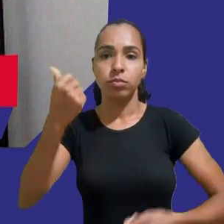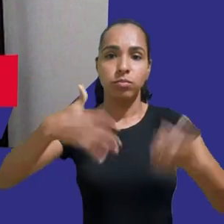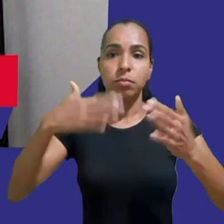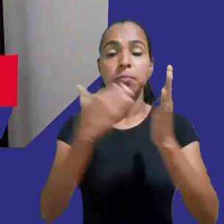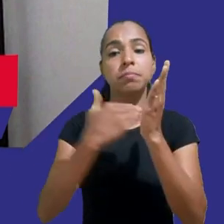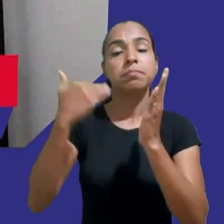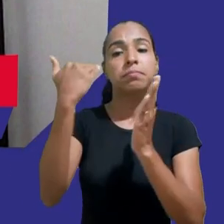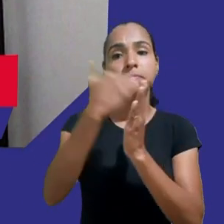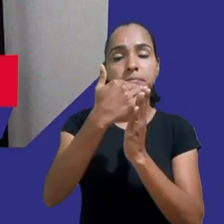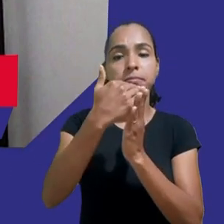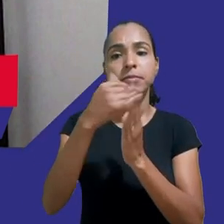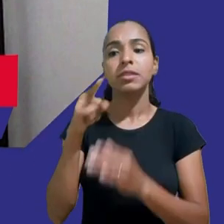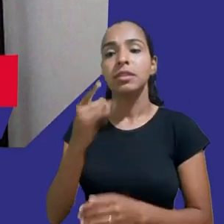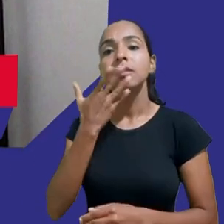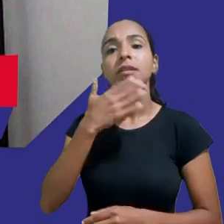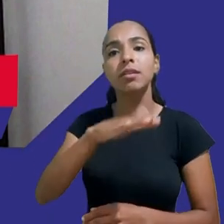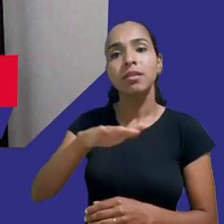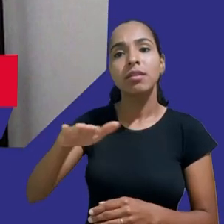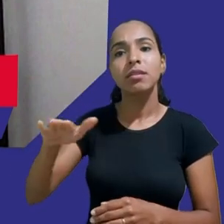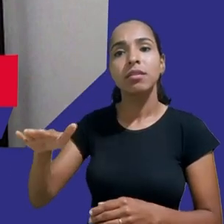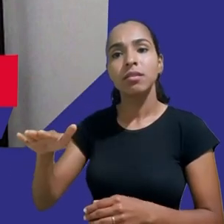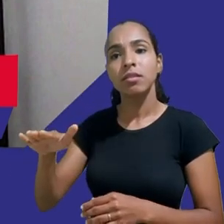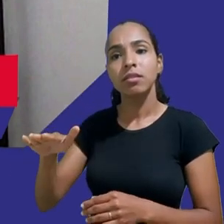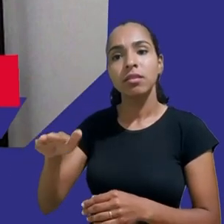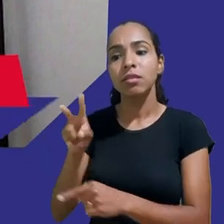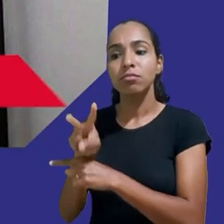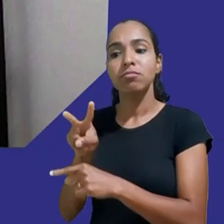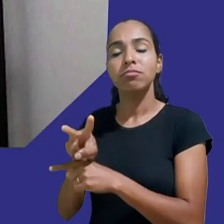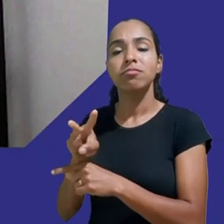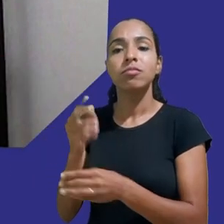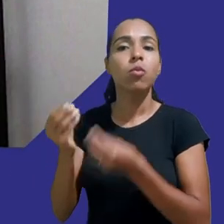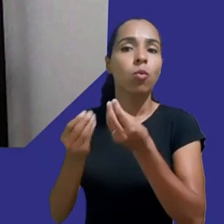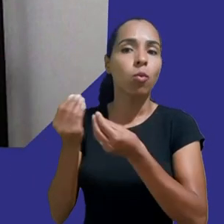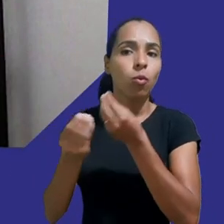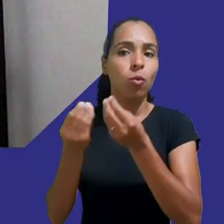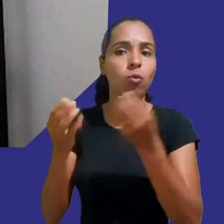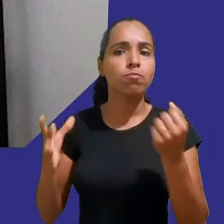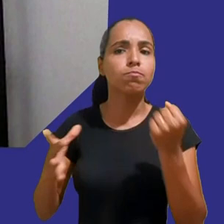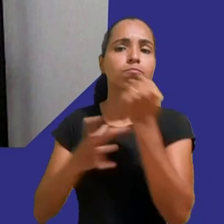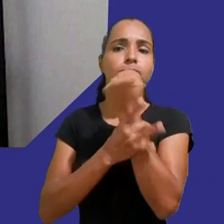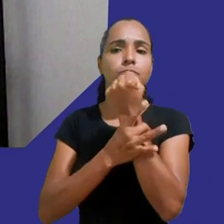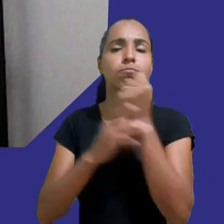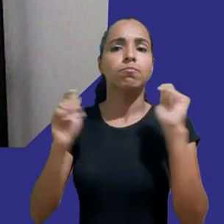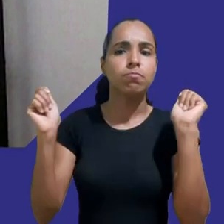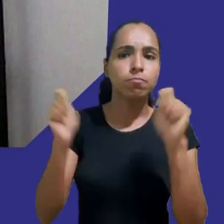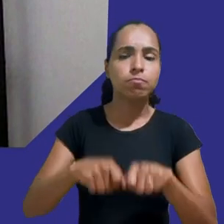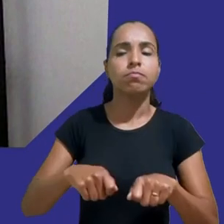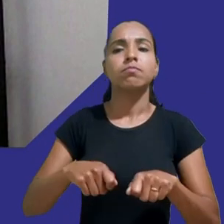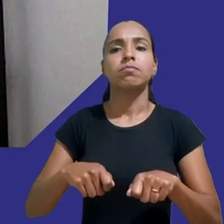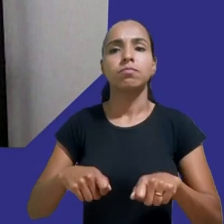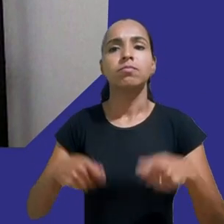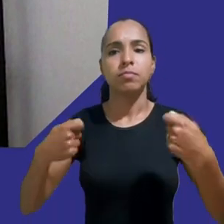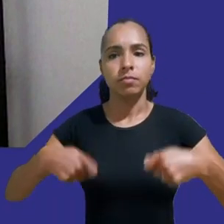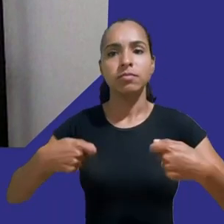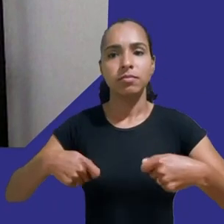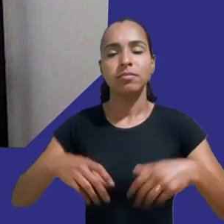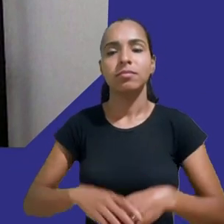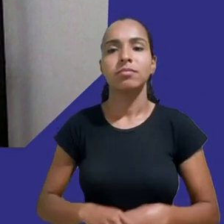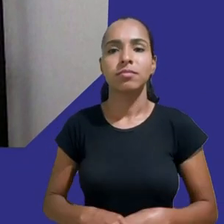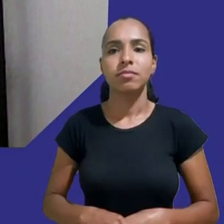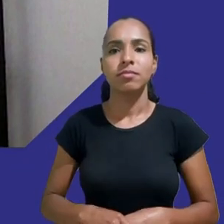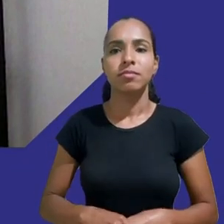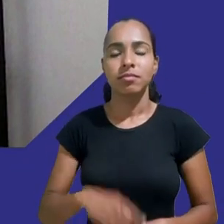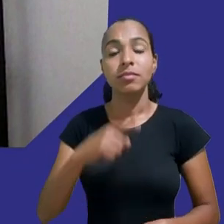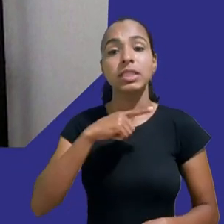frente à exploração comercial caminhos que podem e devem contar com a participação e a intervenção dos mais